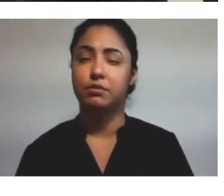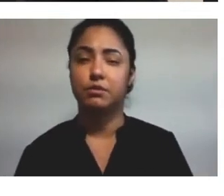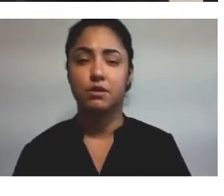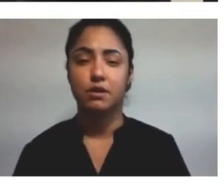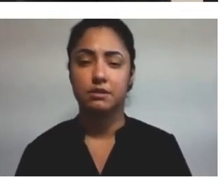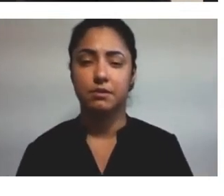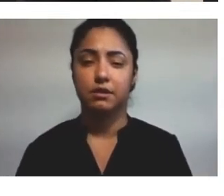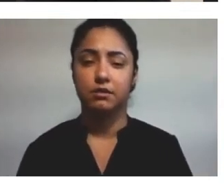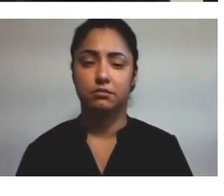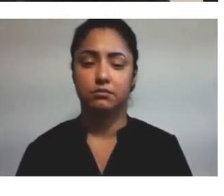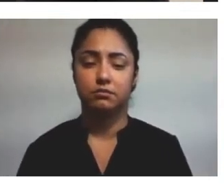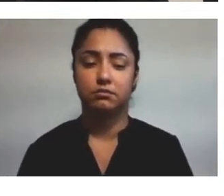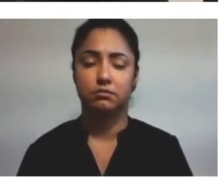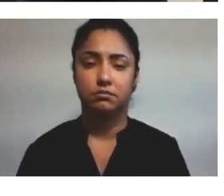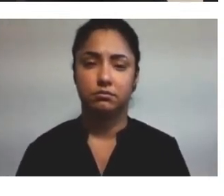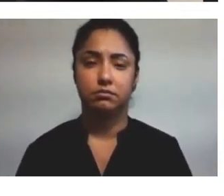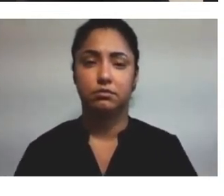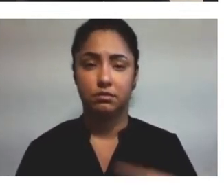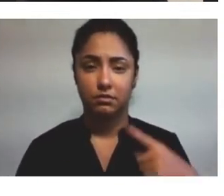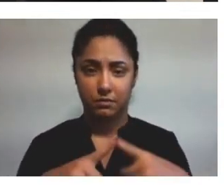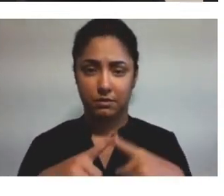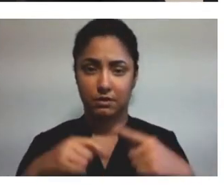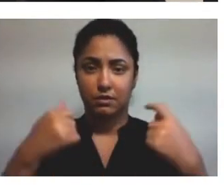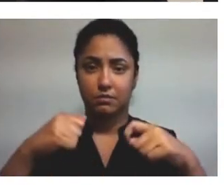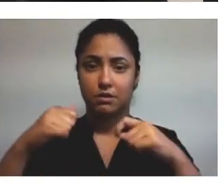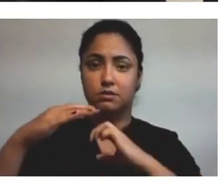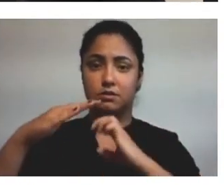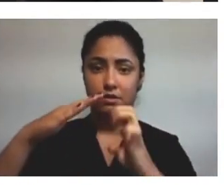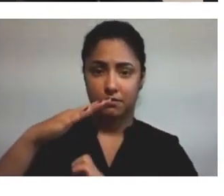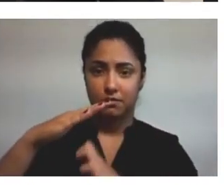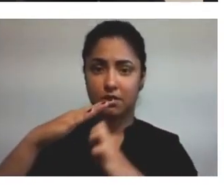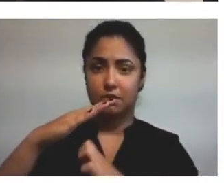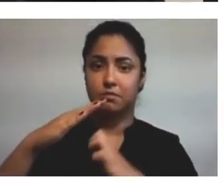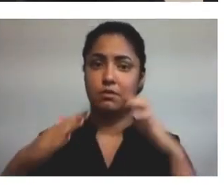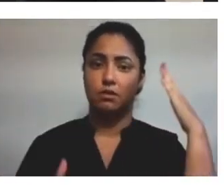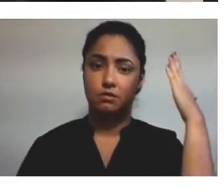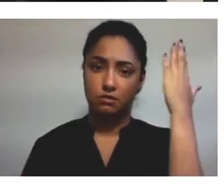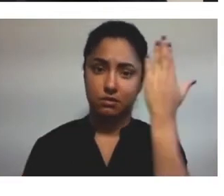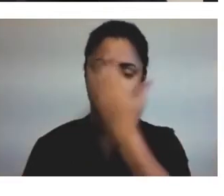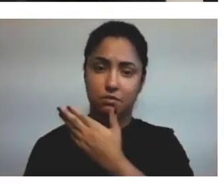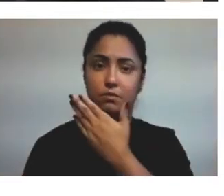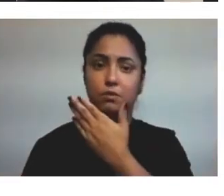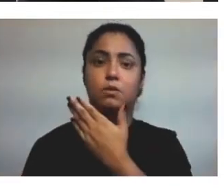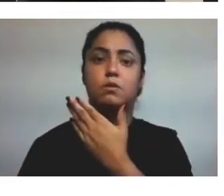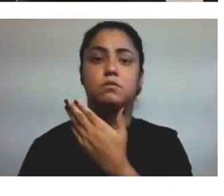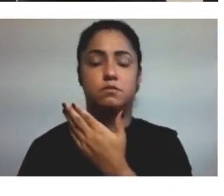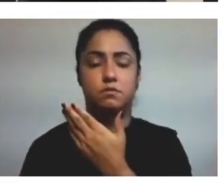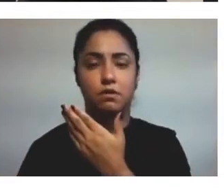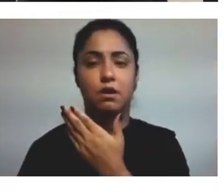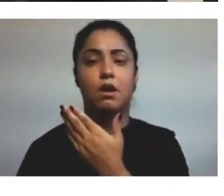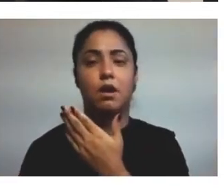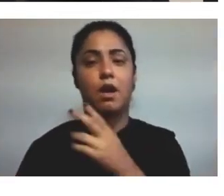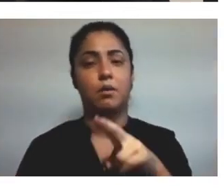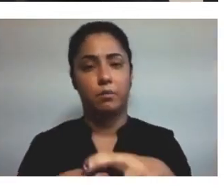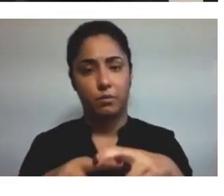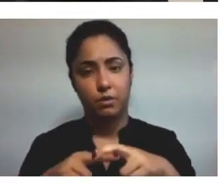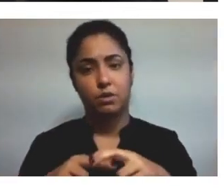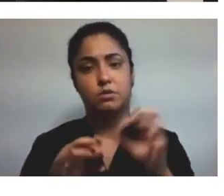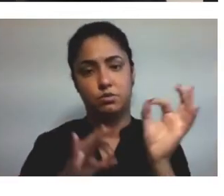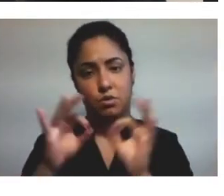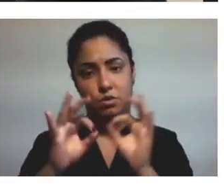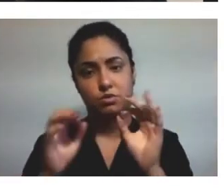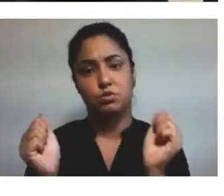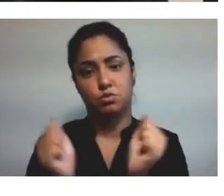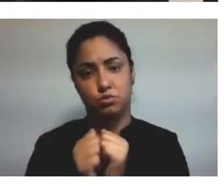documento, assim, para comprovar, né? Para fins comprobatórios, a gente acabou fazendo essa venda com uma própria empresa local.